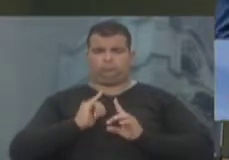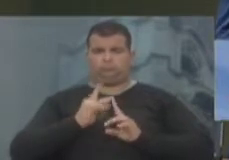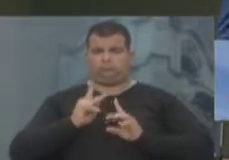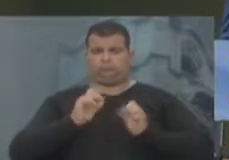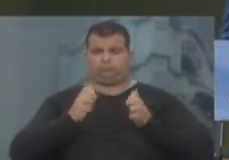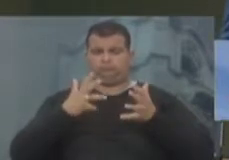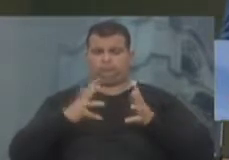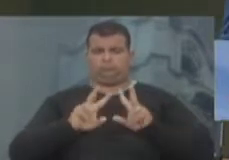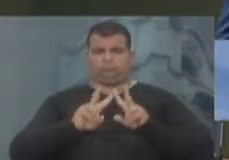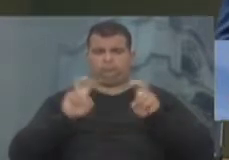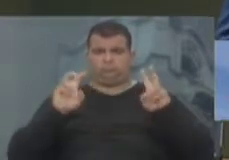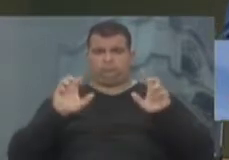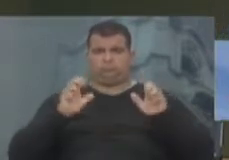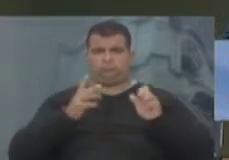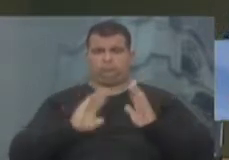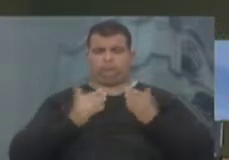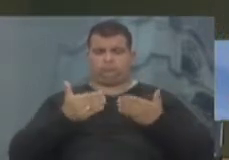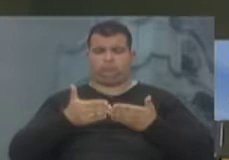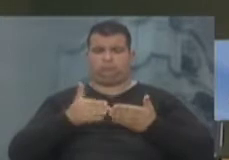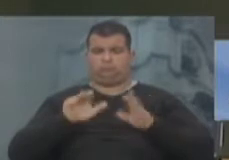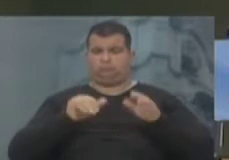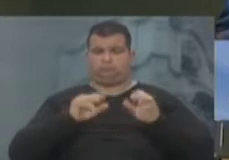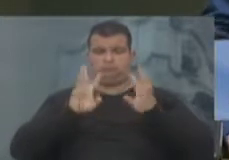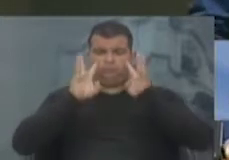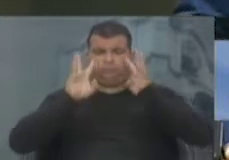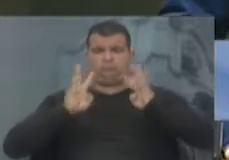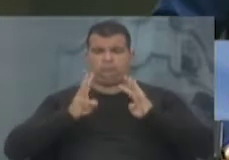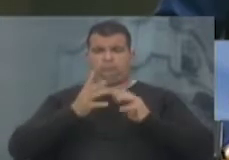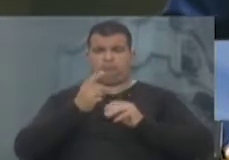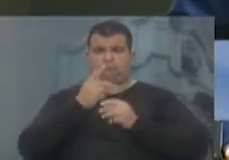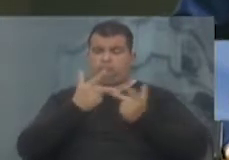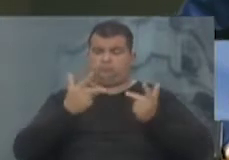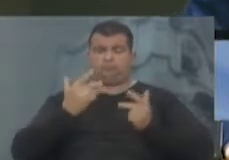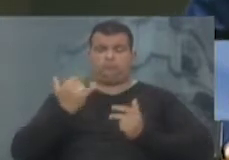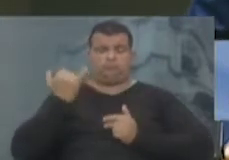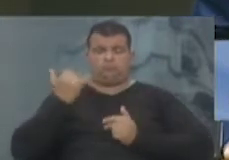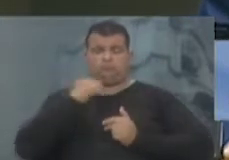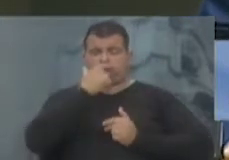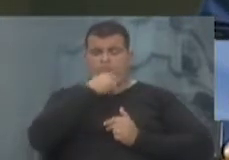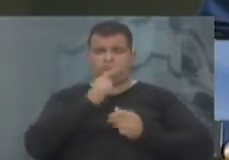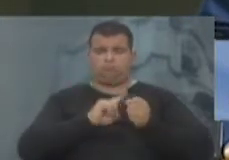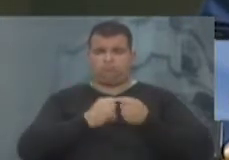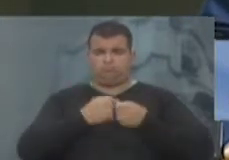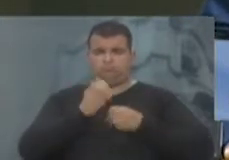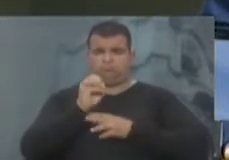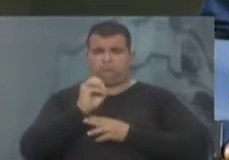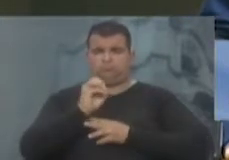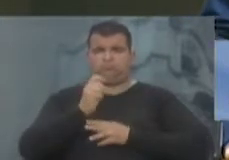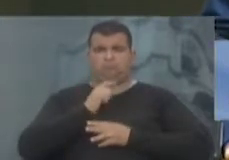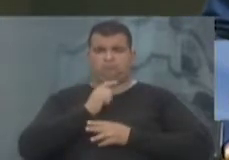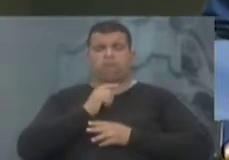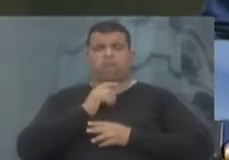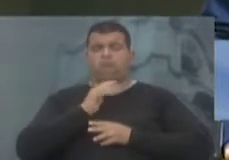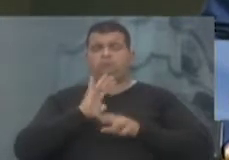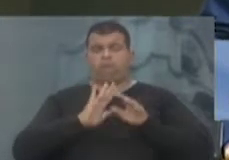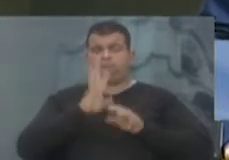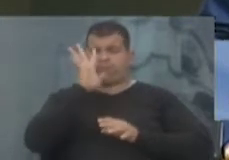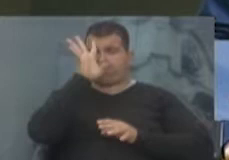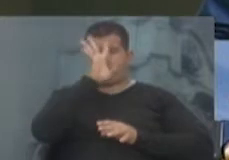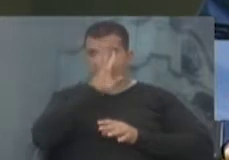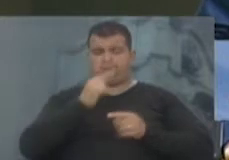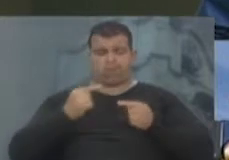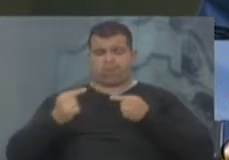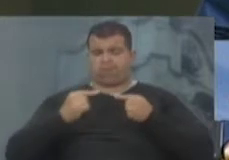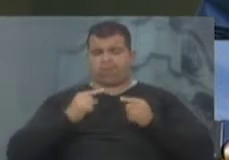esclarecimento a este plenário e chamar a atenção para um fato que eu acho que é muito relevante para a cidade de Porto Alegre e que está passando batido no debate